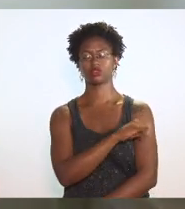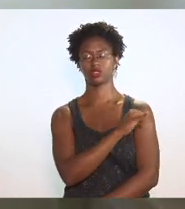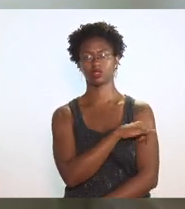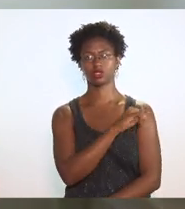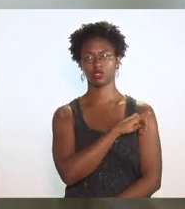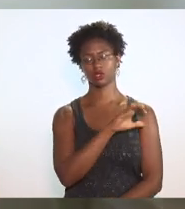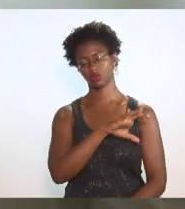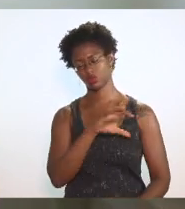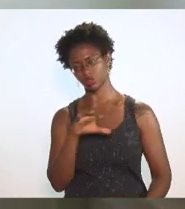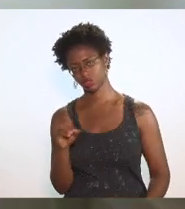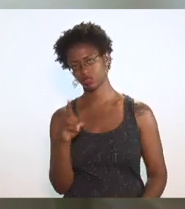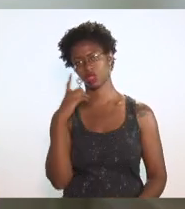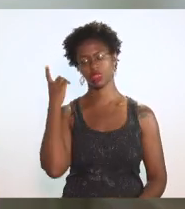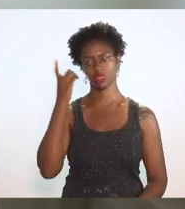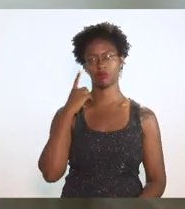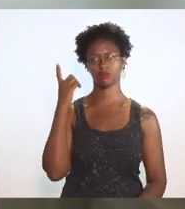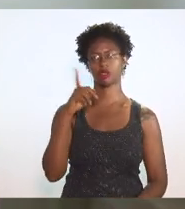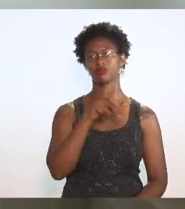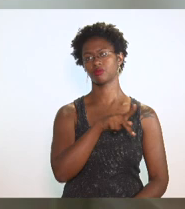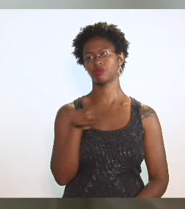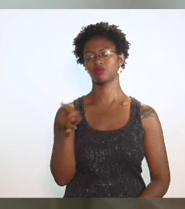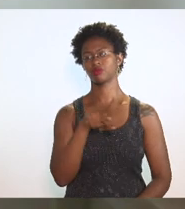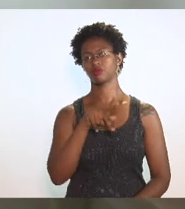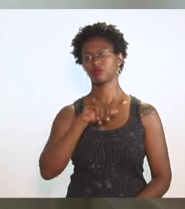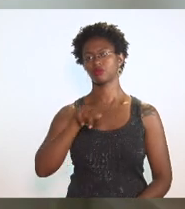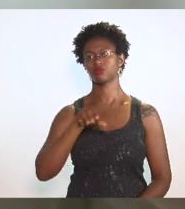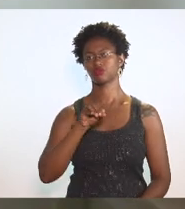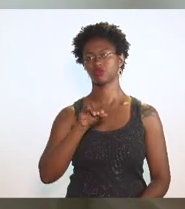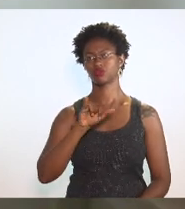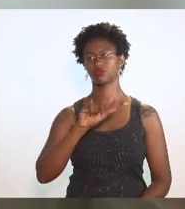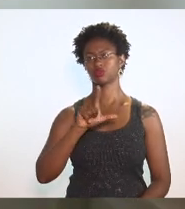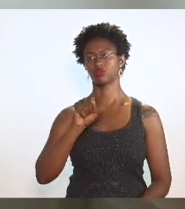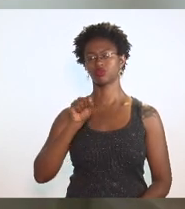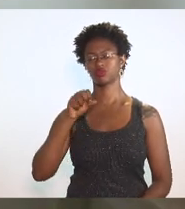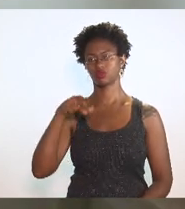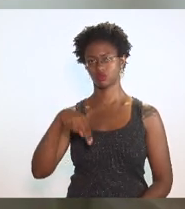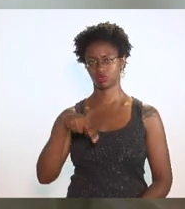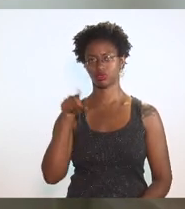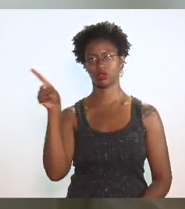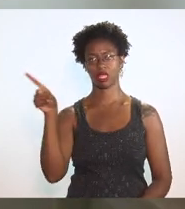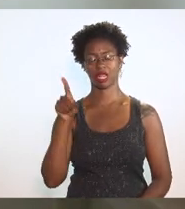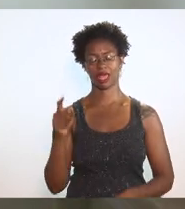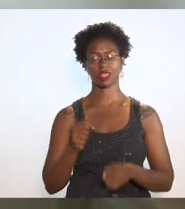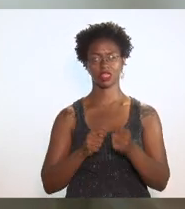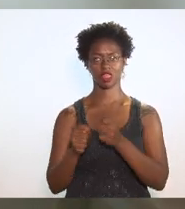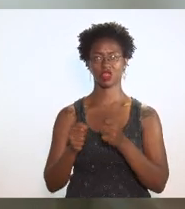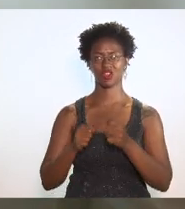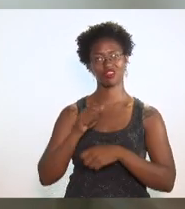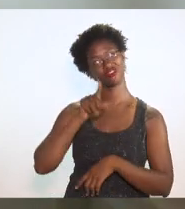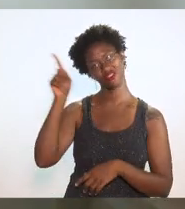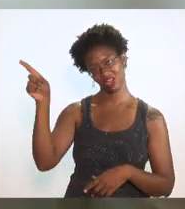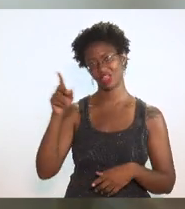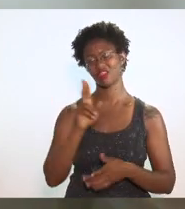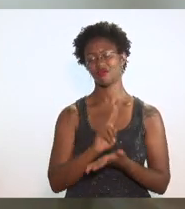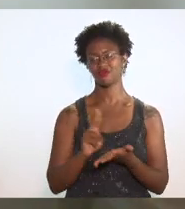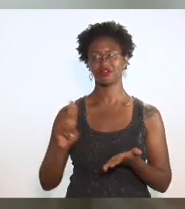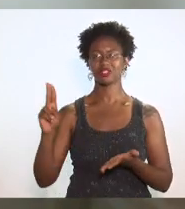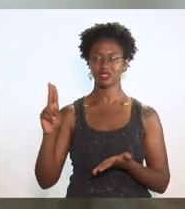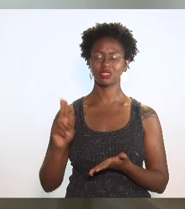professor Joilson, a parte de economia da Universidade Rural,